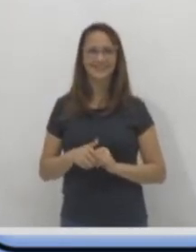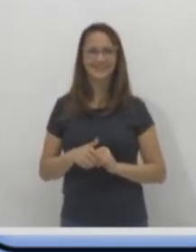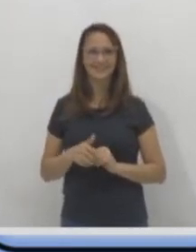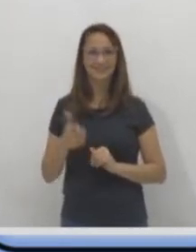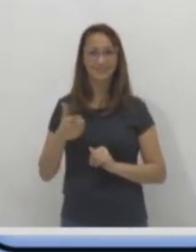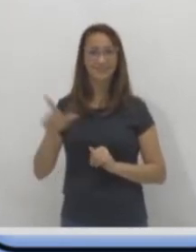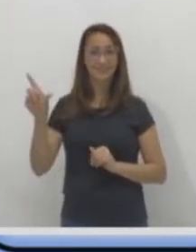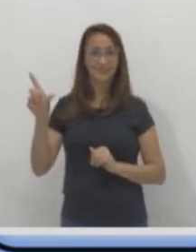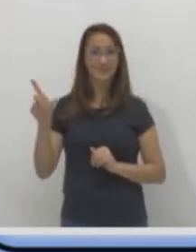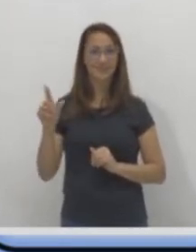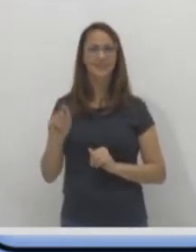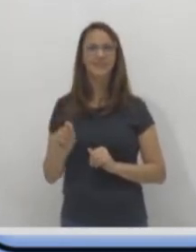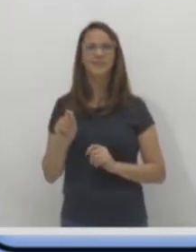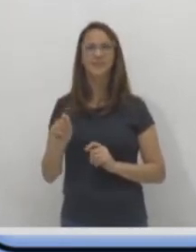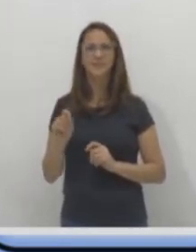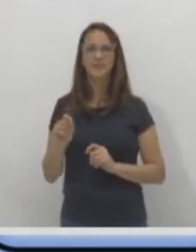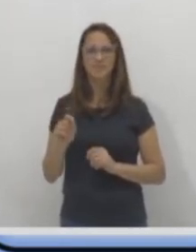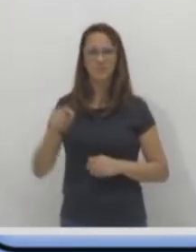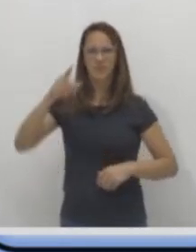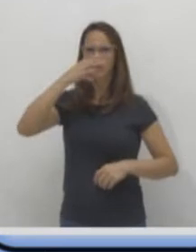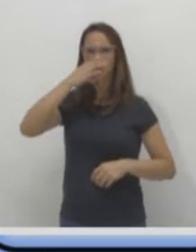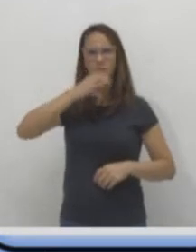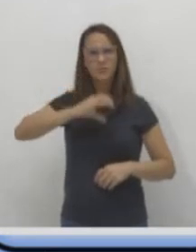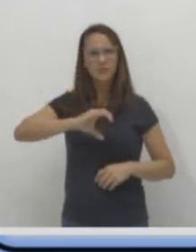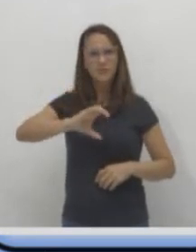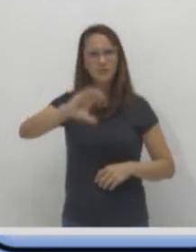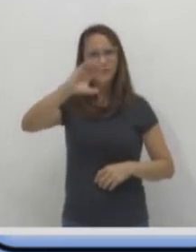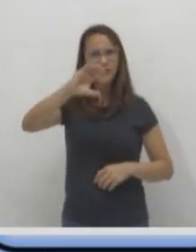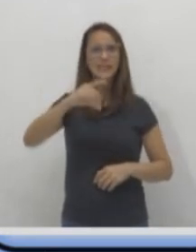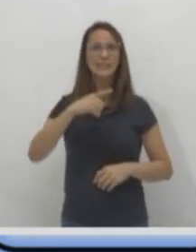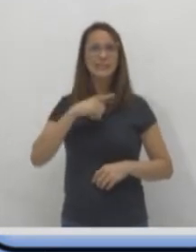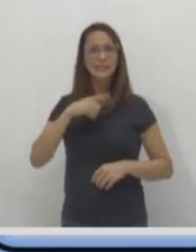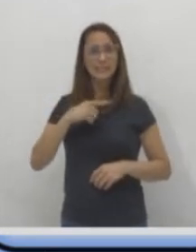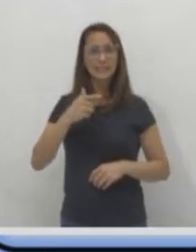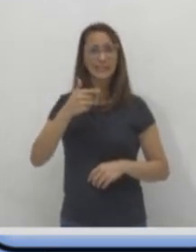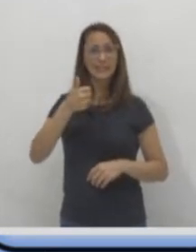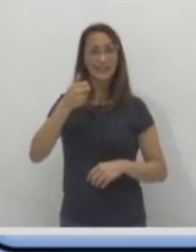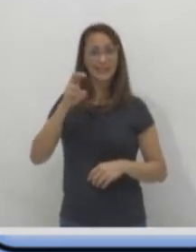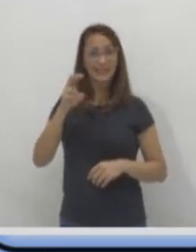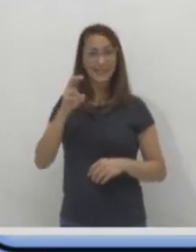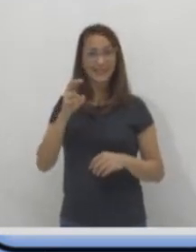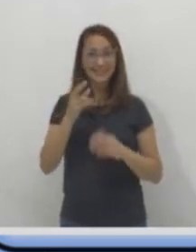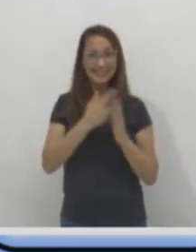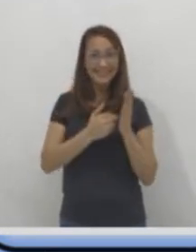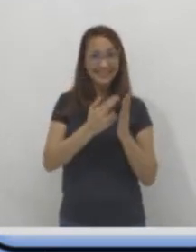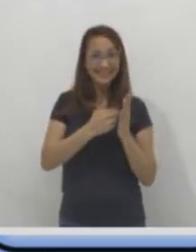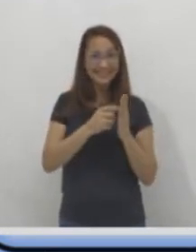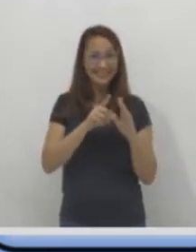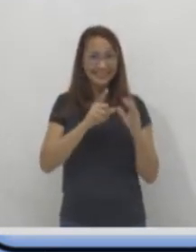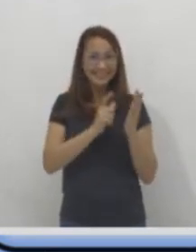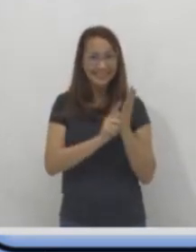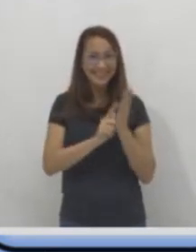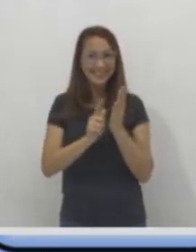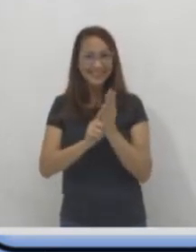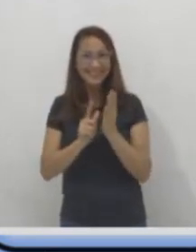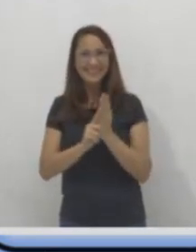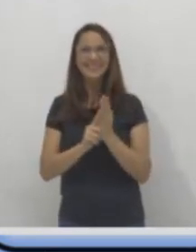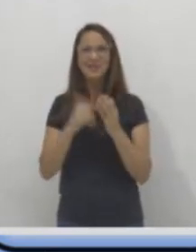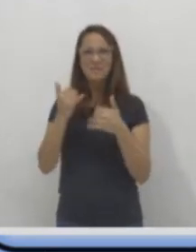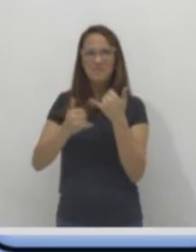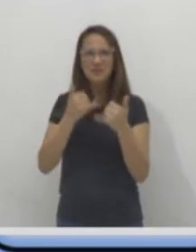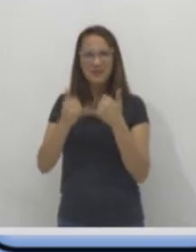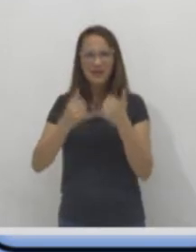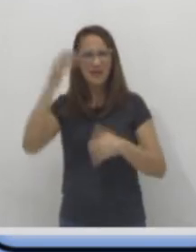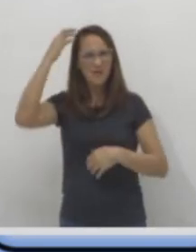Seu elefante tinha quinze figurinhas. E ao brincar com seu macaco, que é muito esperto, perdeu no jogo